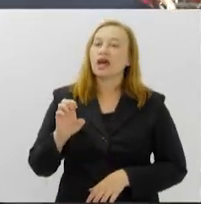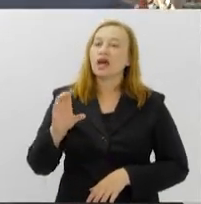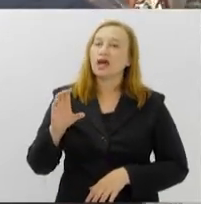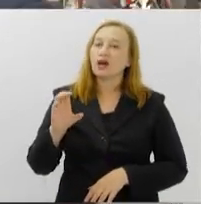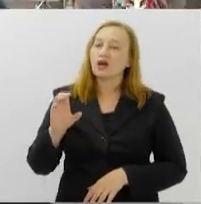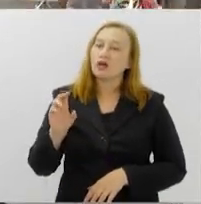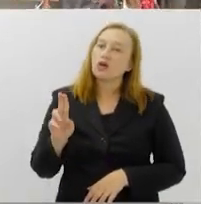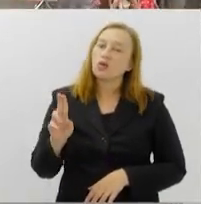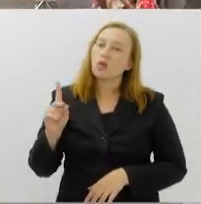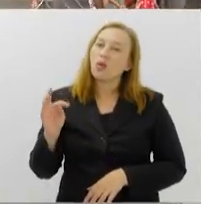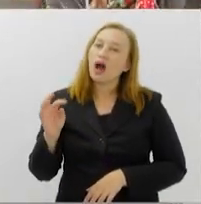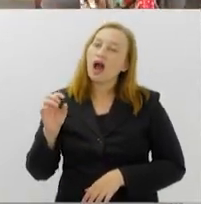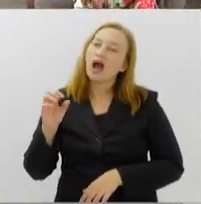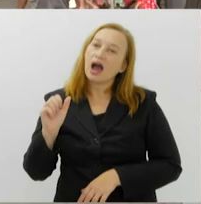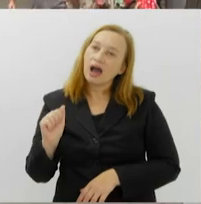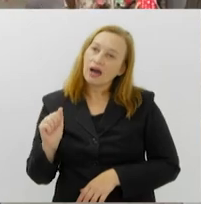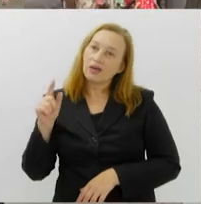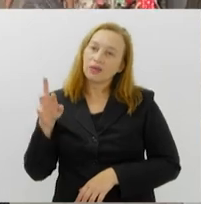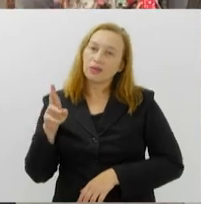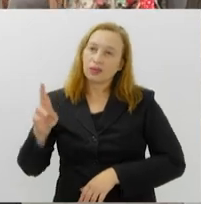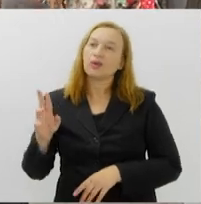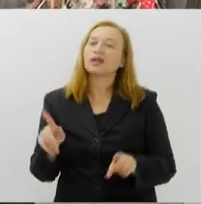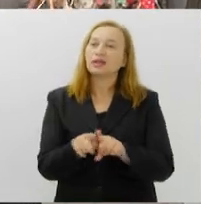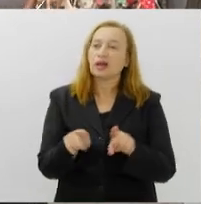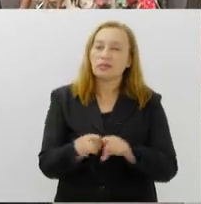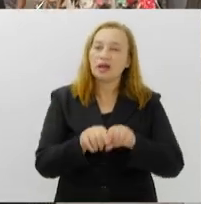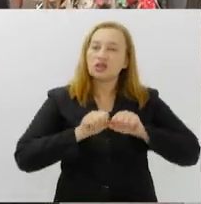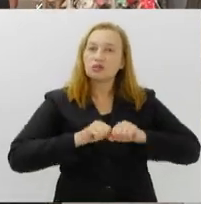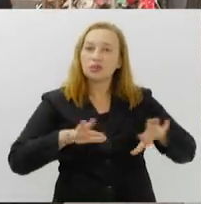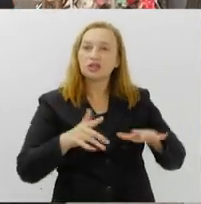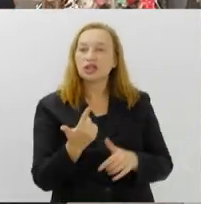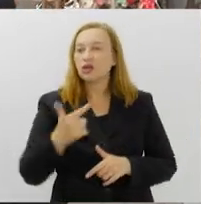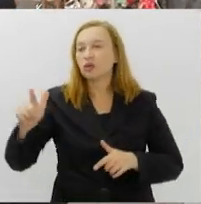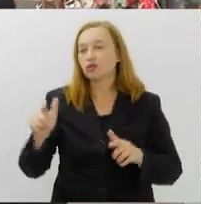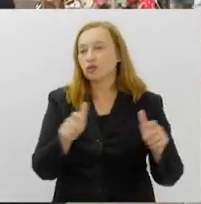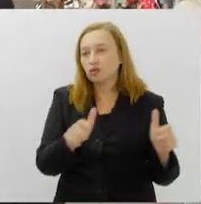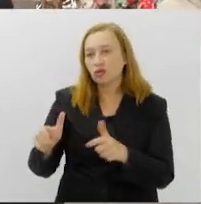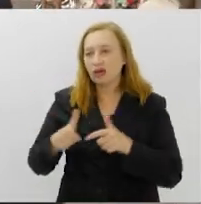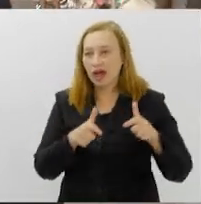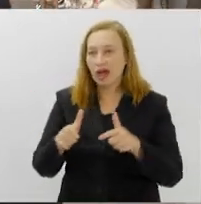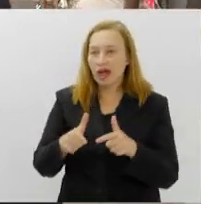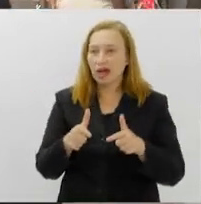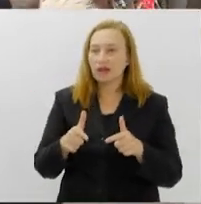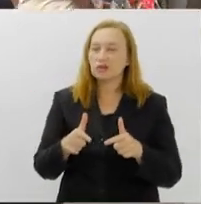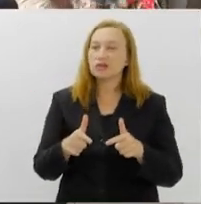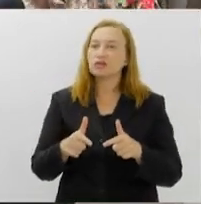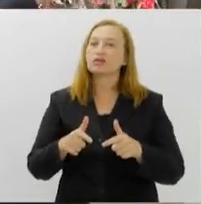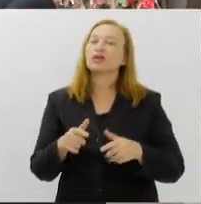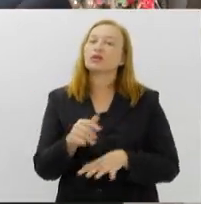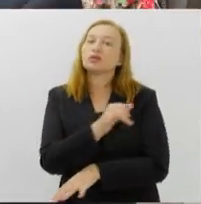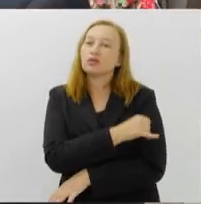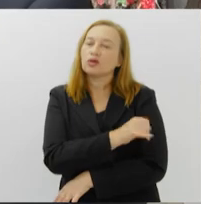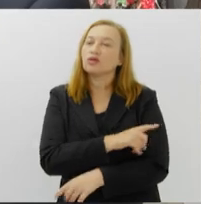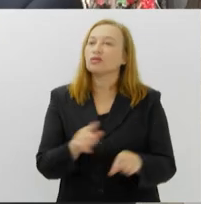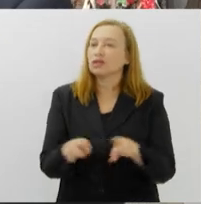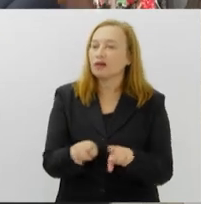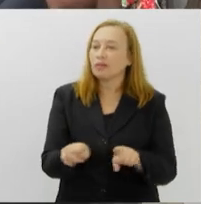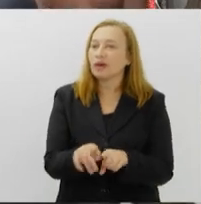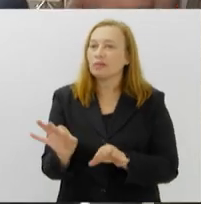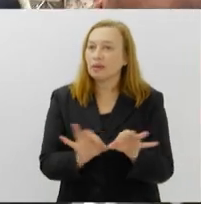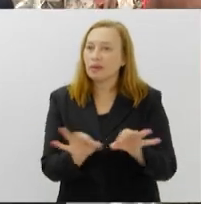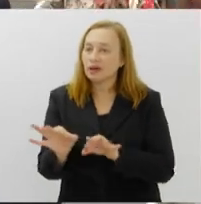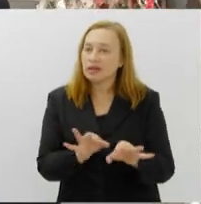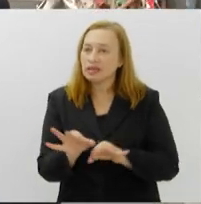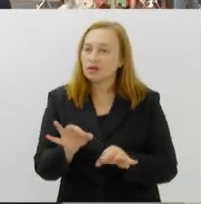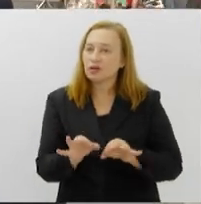também existe essa expectativa, Tiago, de expandir esse polo gastronômico que atualmente está na Zona Sul para outras regiões também, a elaboração desse mesmo projeto,